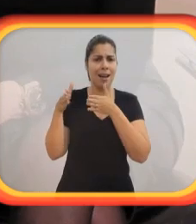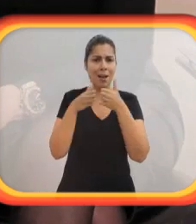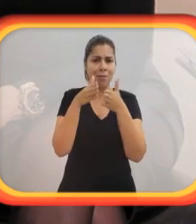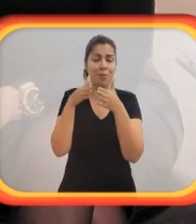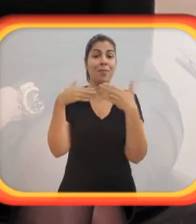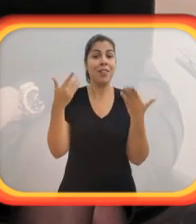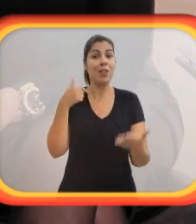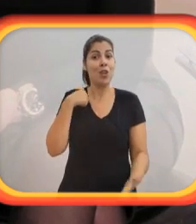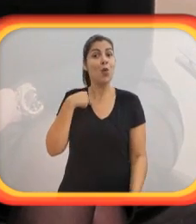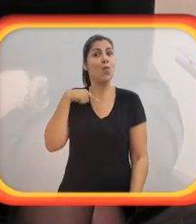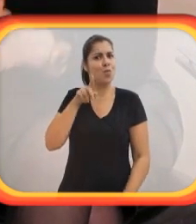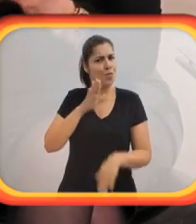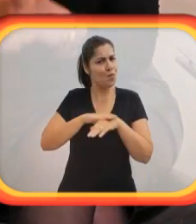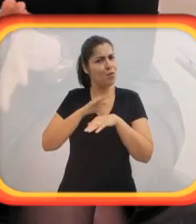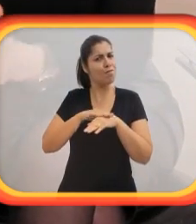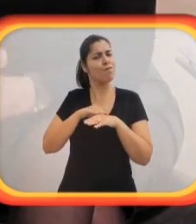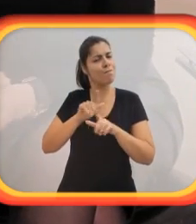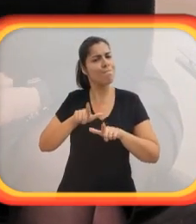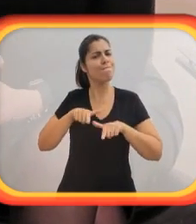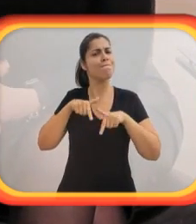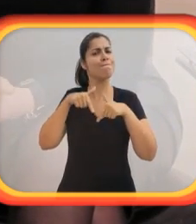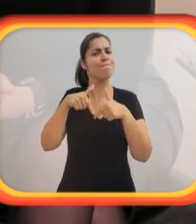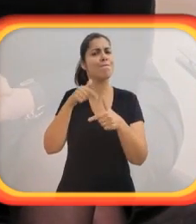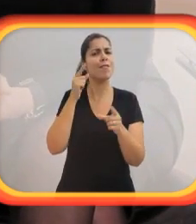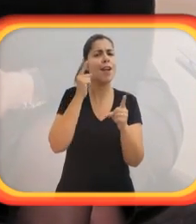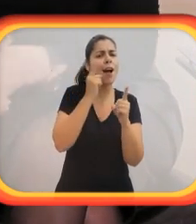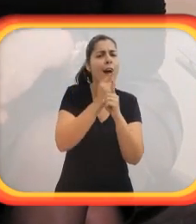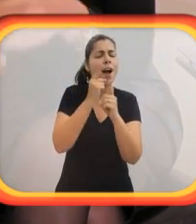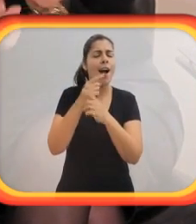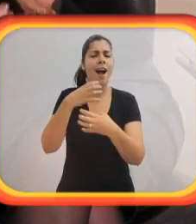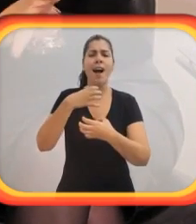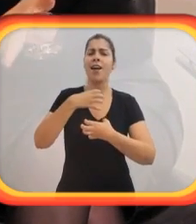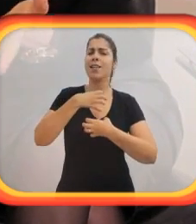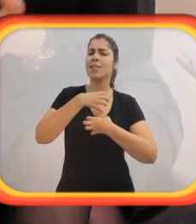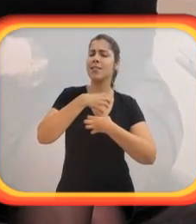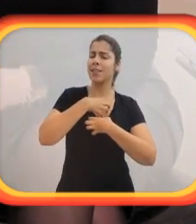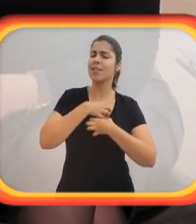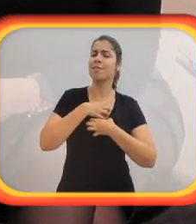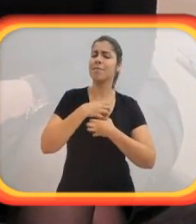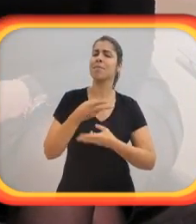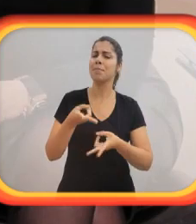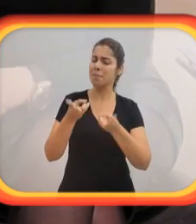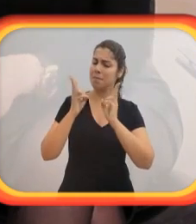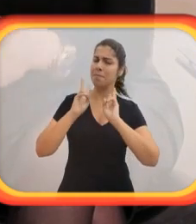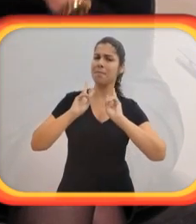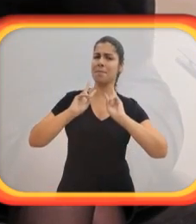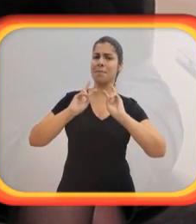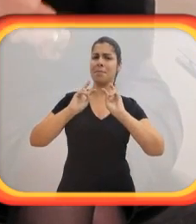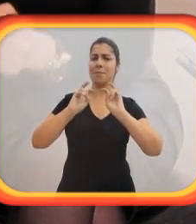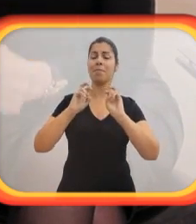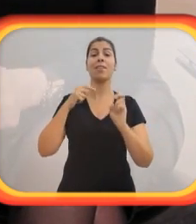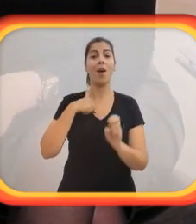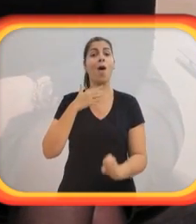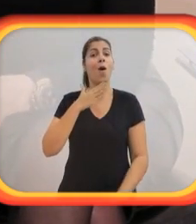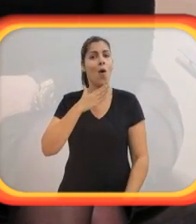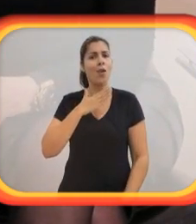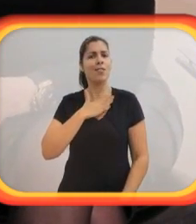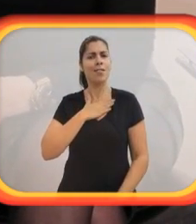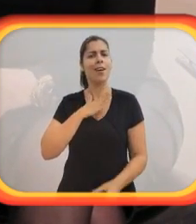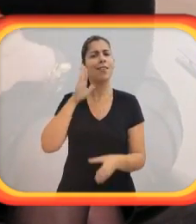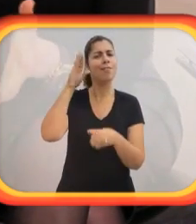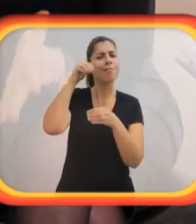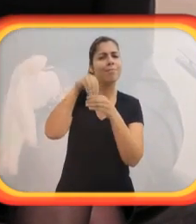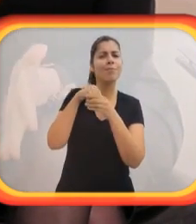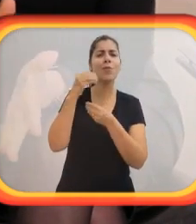Oriana Falati. Eu achava que ela tinha uma vida interessante, eu gostava do que ela vivia. Mas eu demorei muito tempo